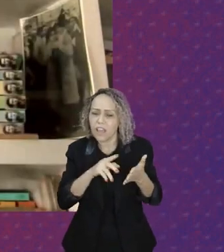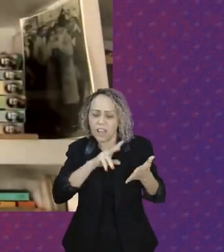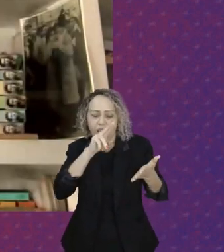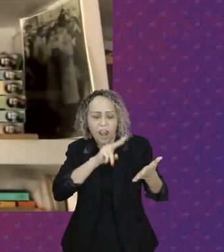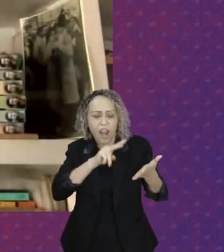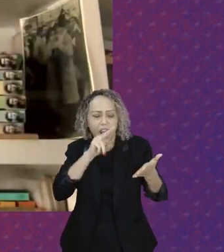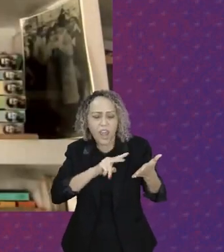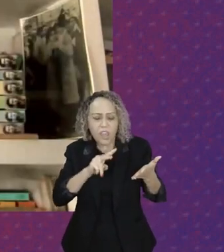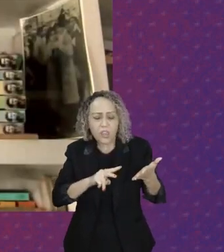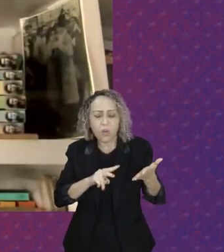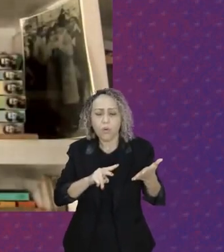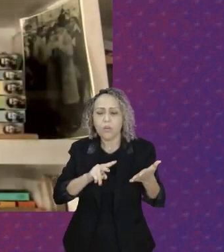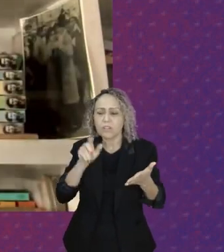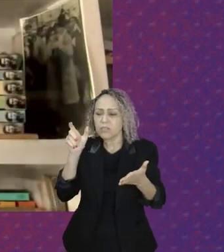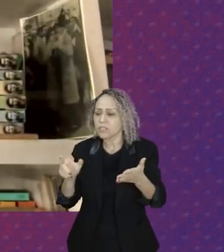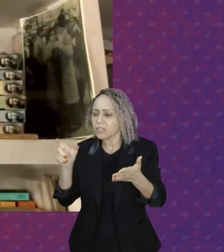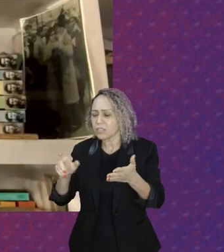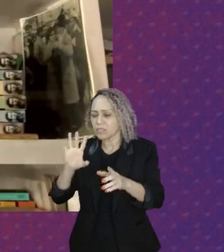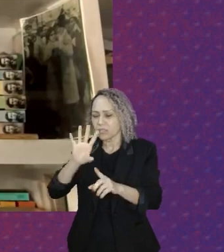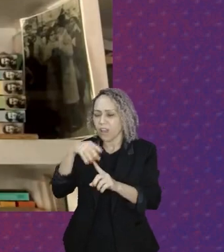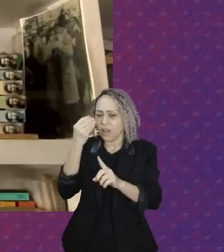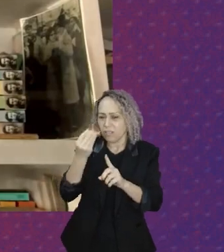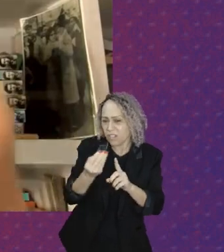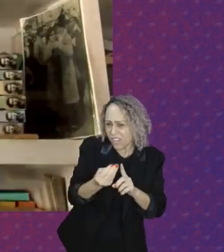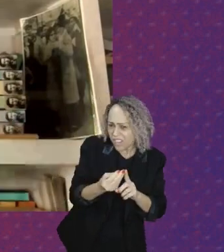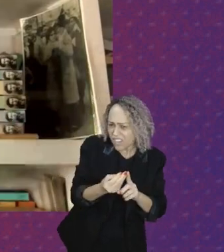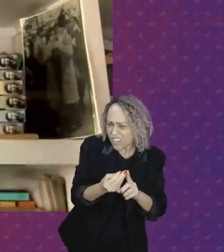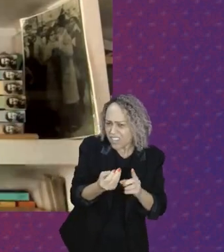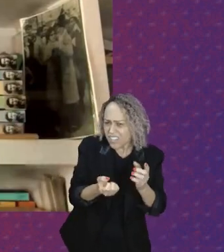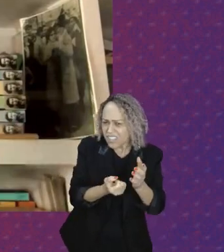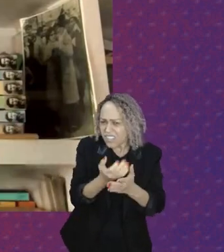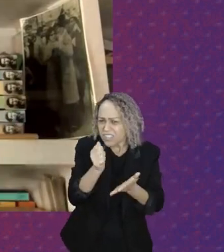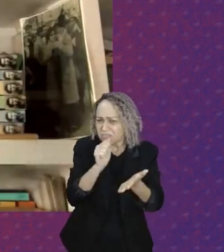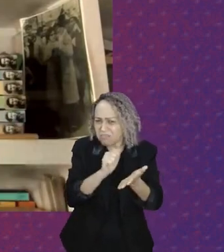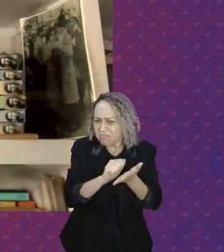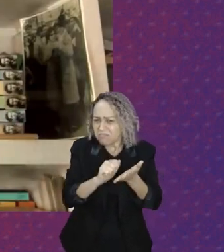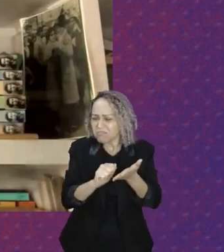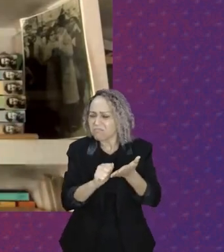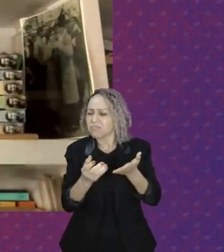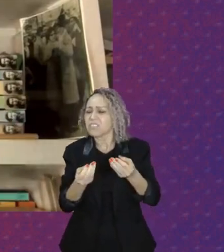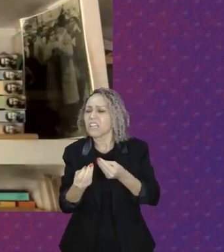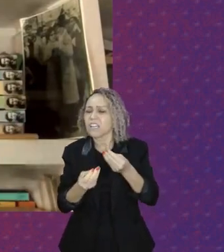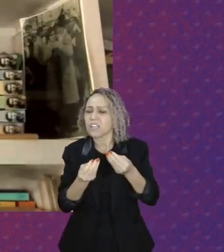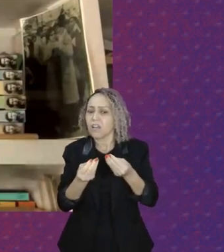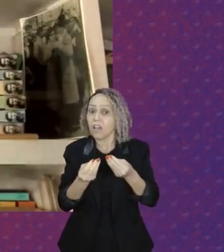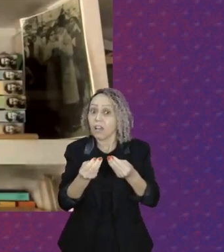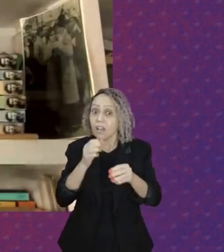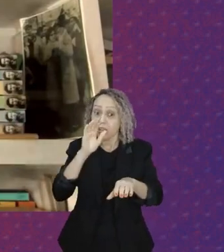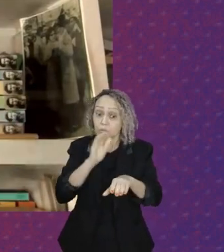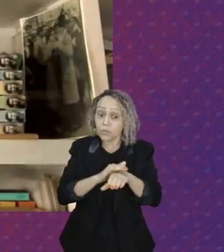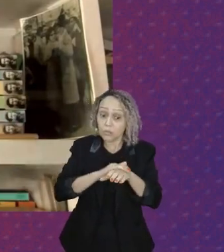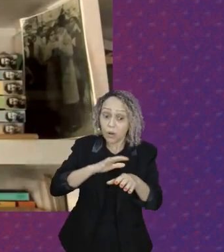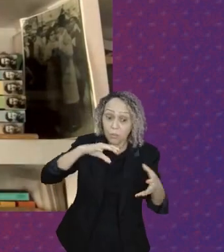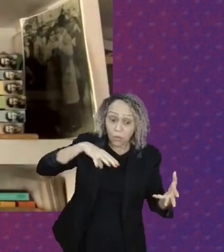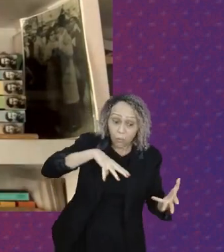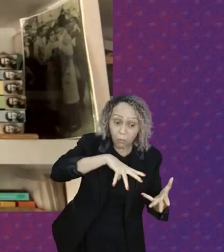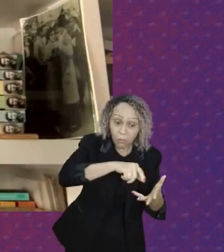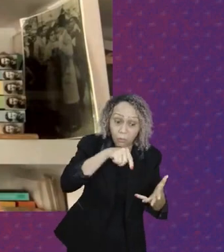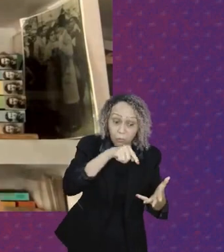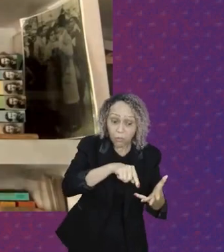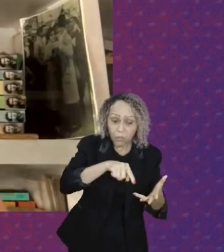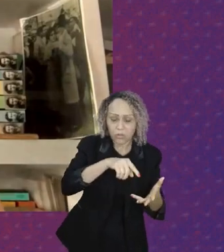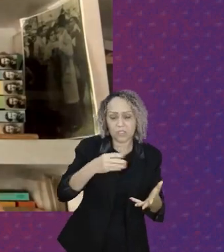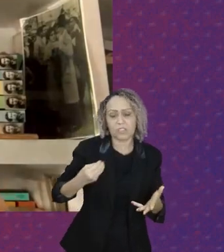artistas, que os criadores fizeram do mundo que nós vivemos. Isso nos ajuda a entendê-lo e a senti-lo